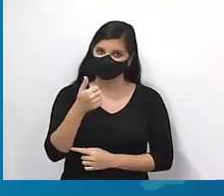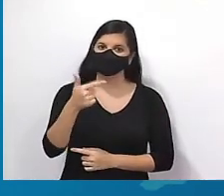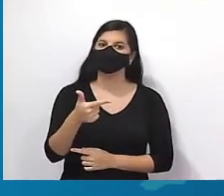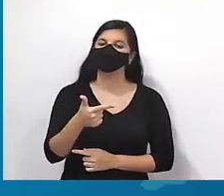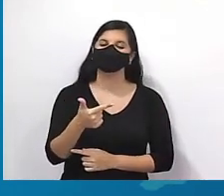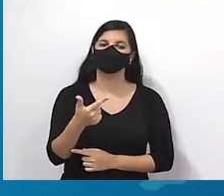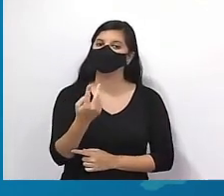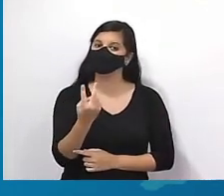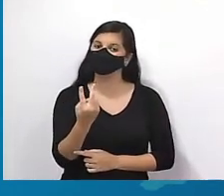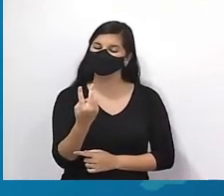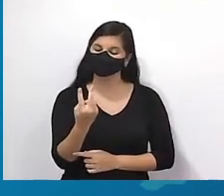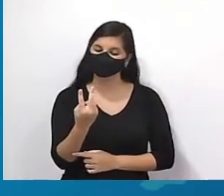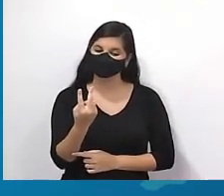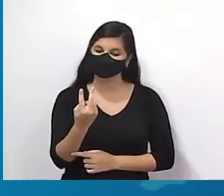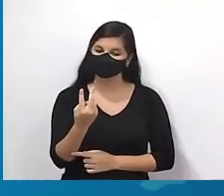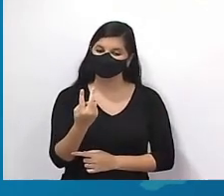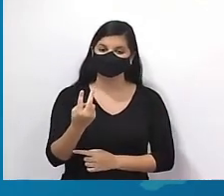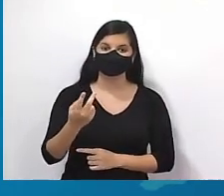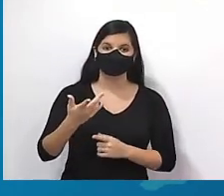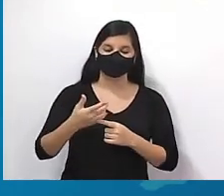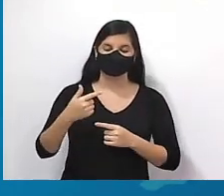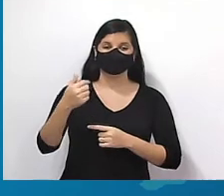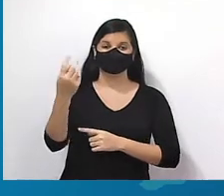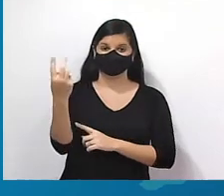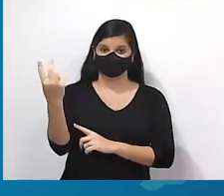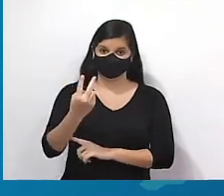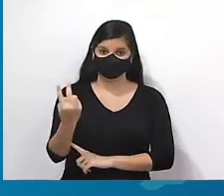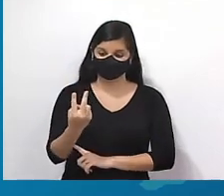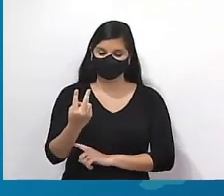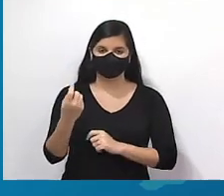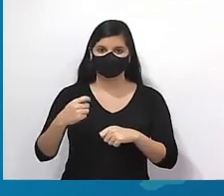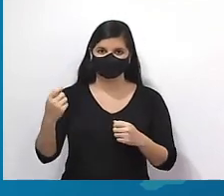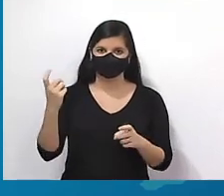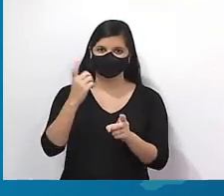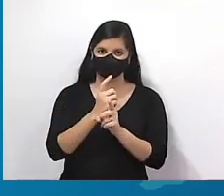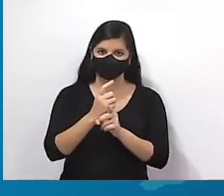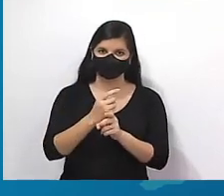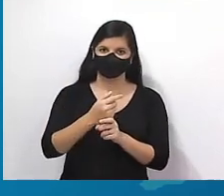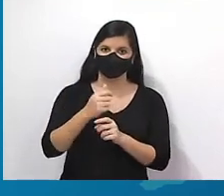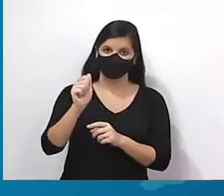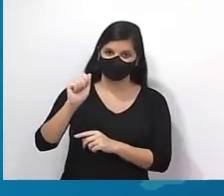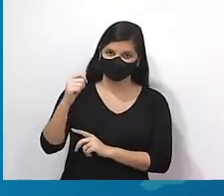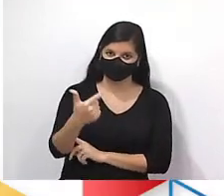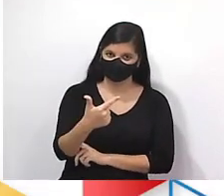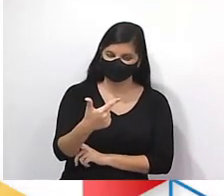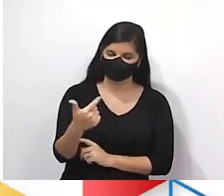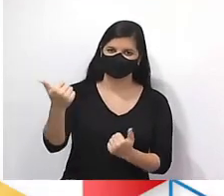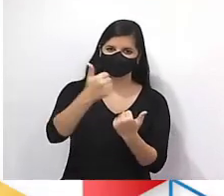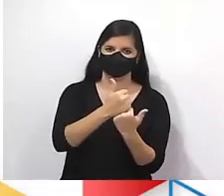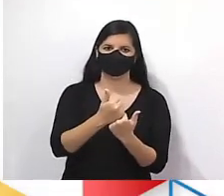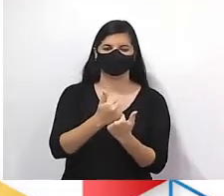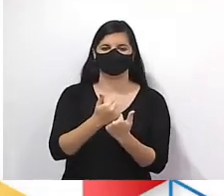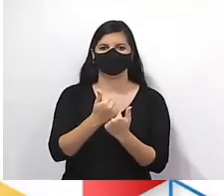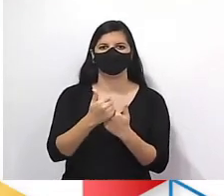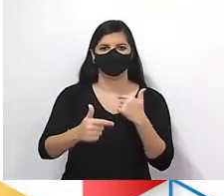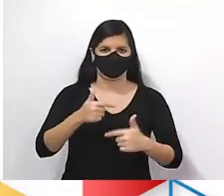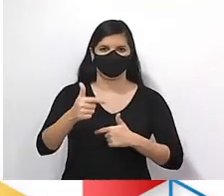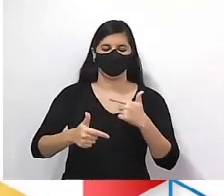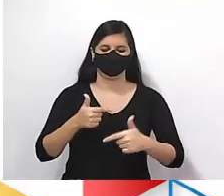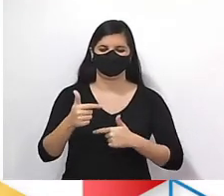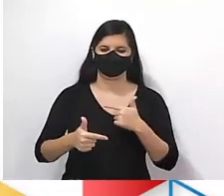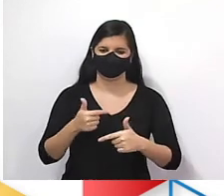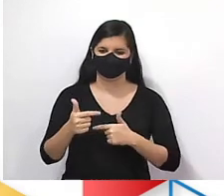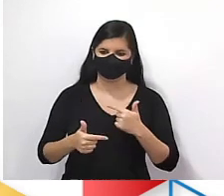a segunda? Viu que na segunda eu preciso achar o segundo termo para substituir? Isso dá um trabalhão.